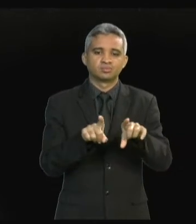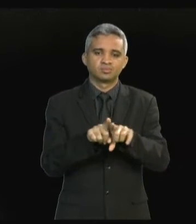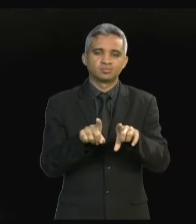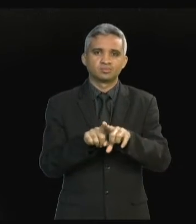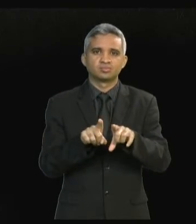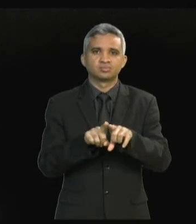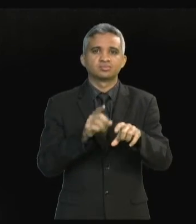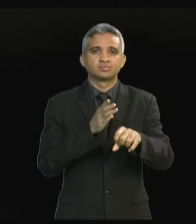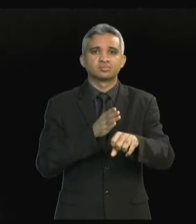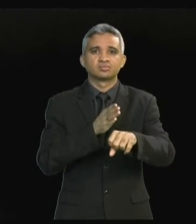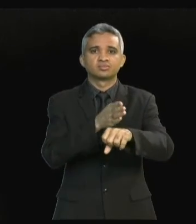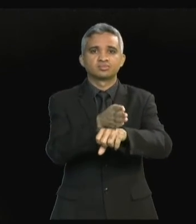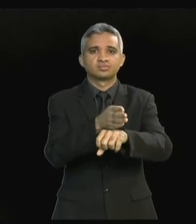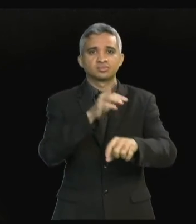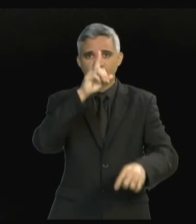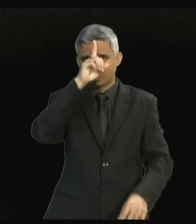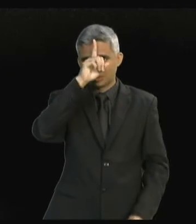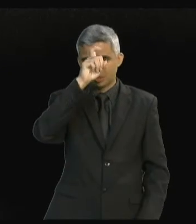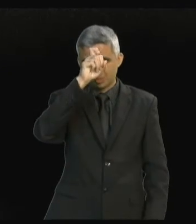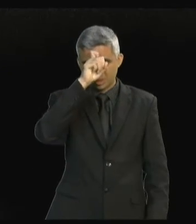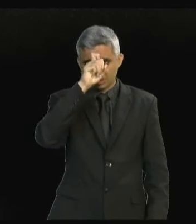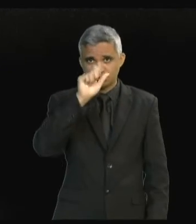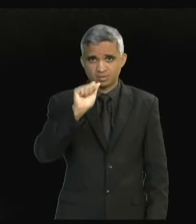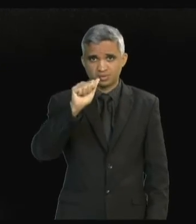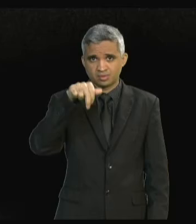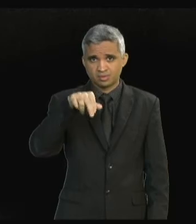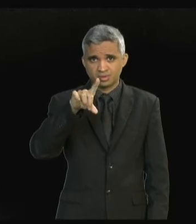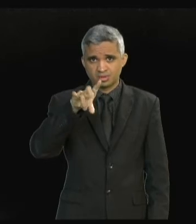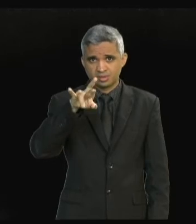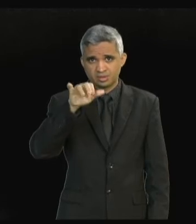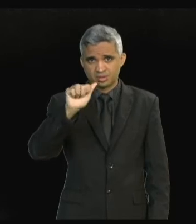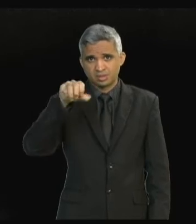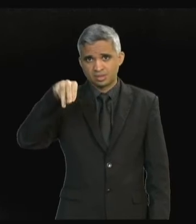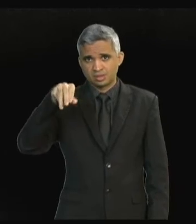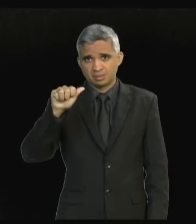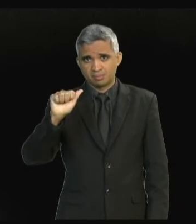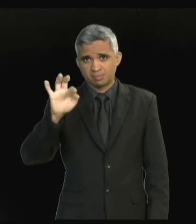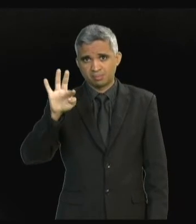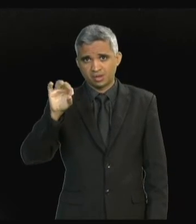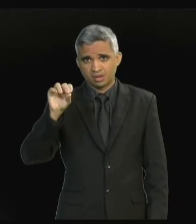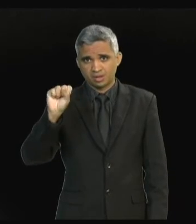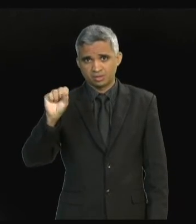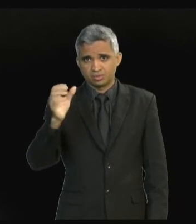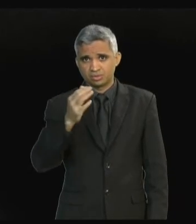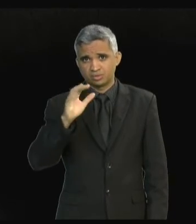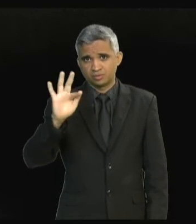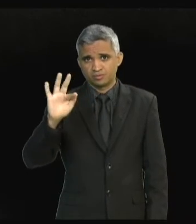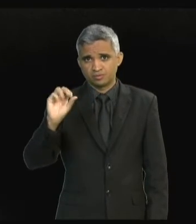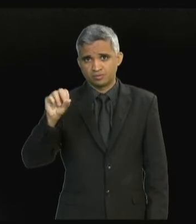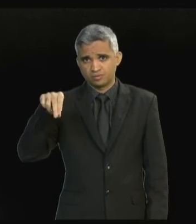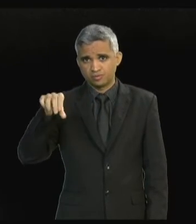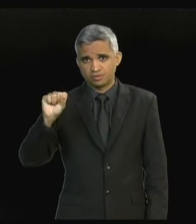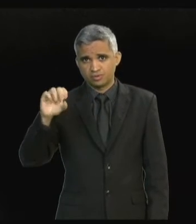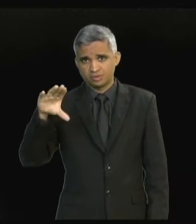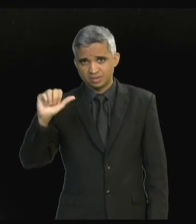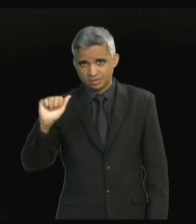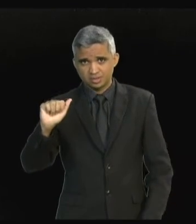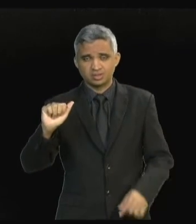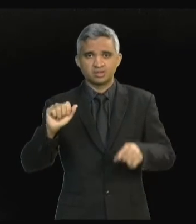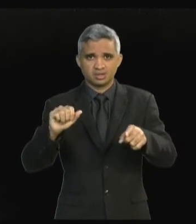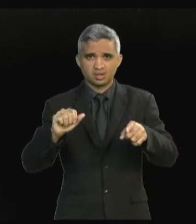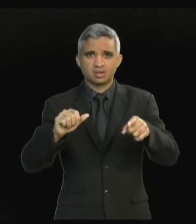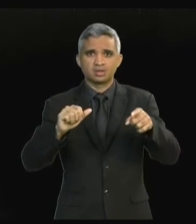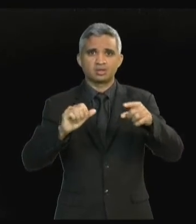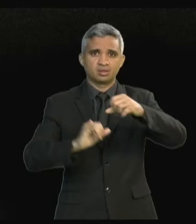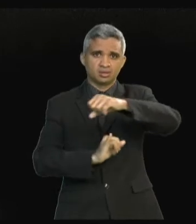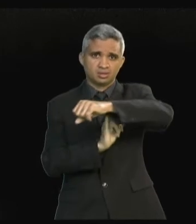ao Hospital Regional Adélia Matos Fonseca, que é o hospital regional que fica localizado no município de Tapeco, no Mirim, onde